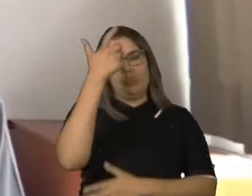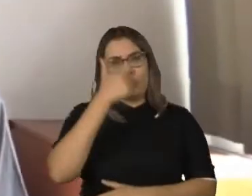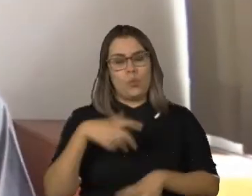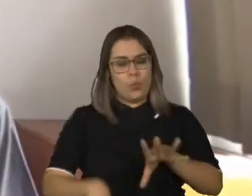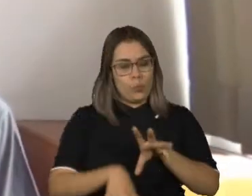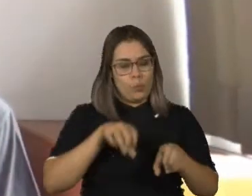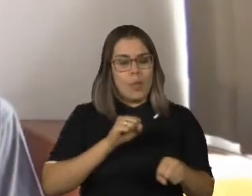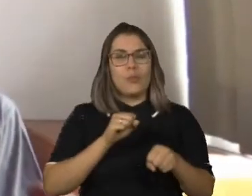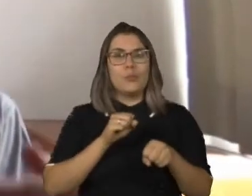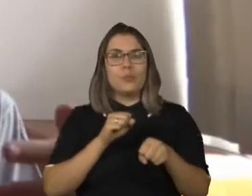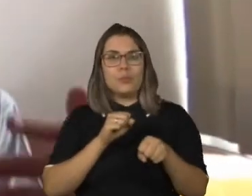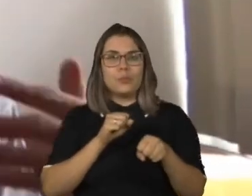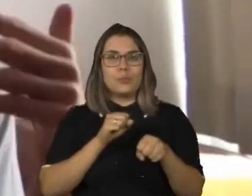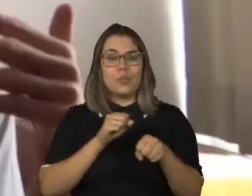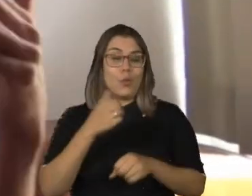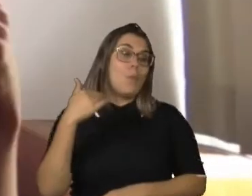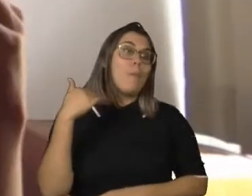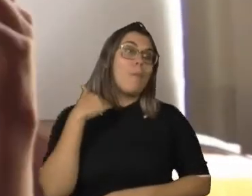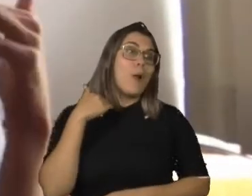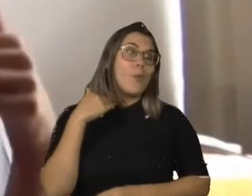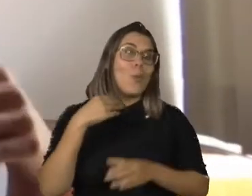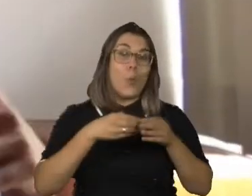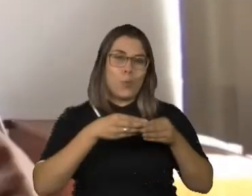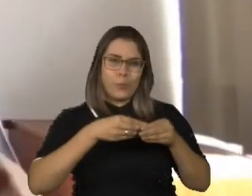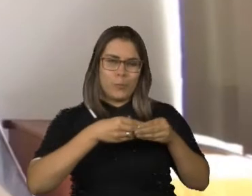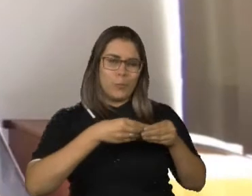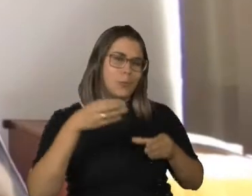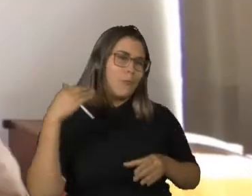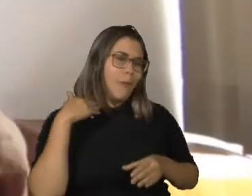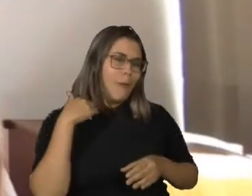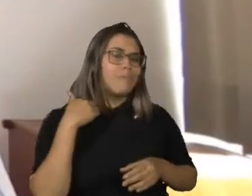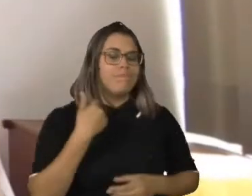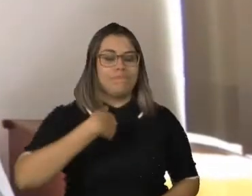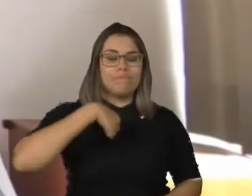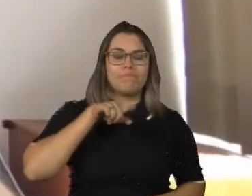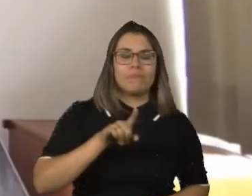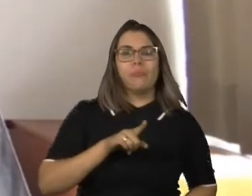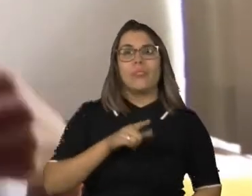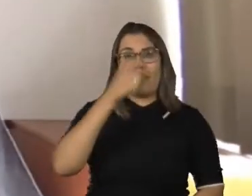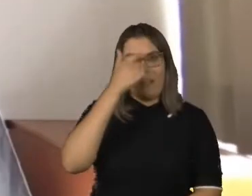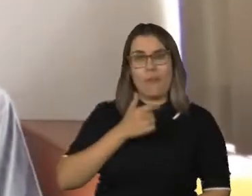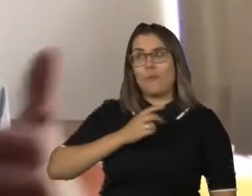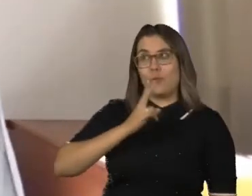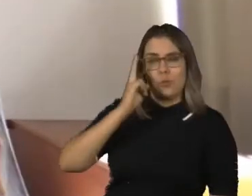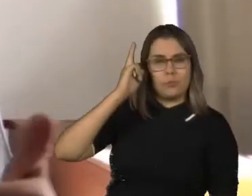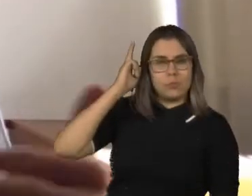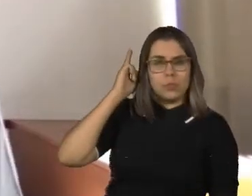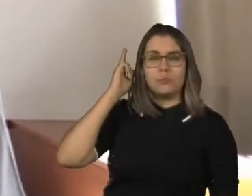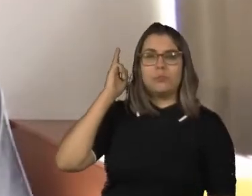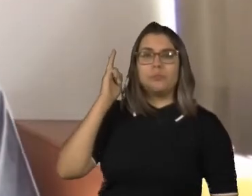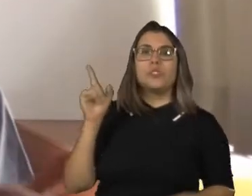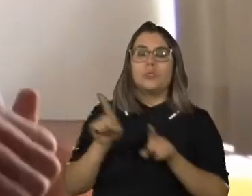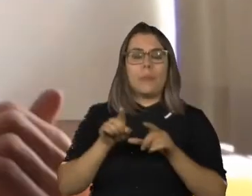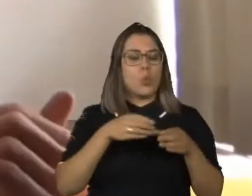em um concurso para um banco público. E como acontecia nos vestibulares, eu disse, quando eu estava